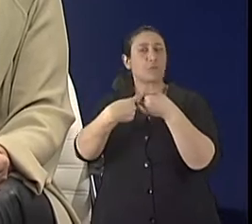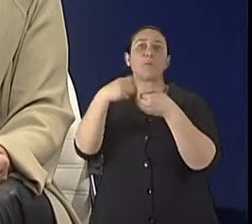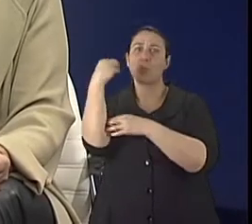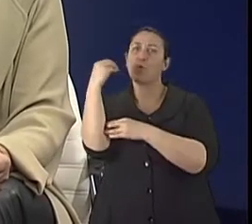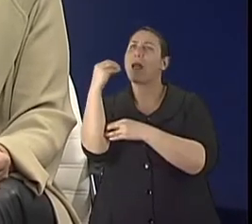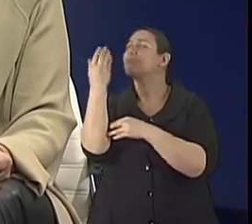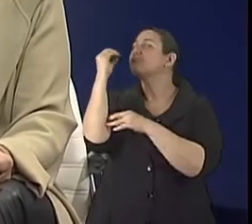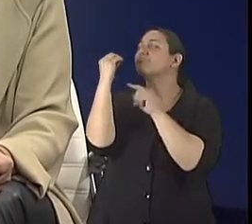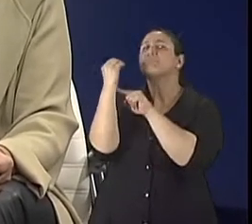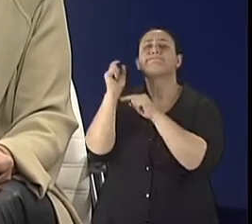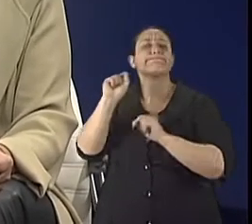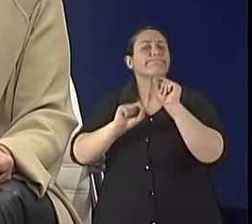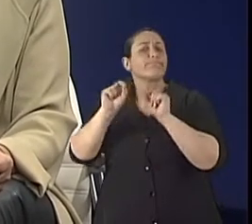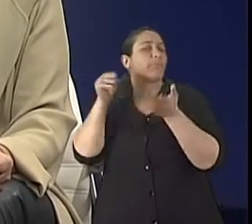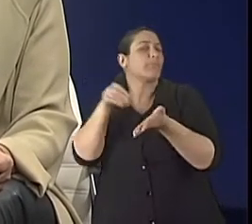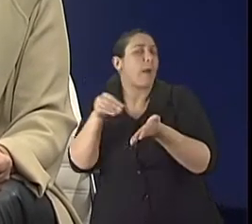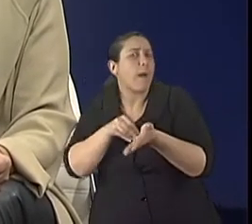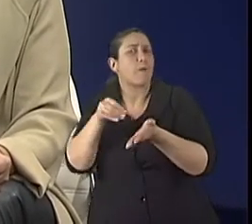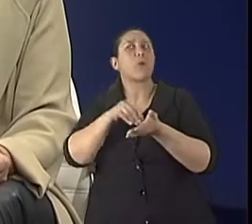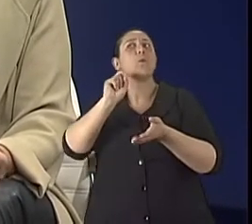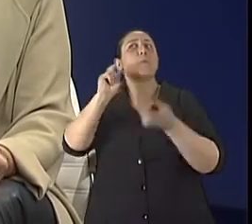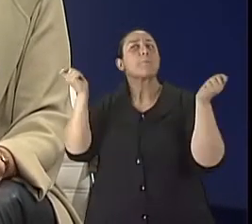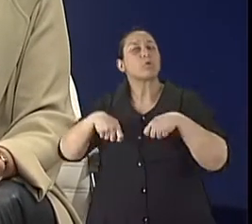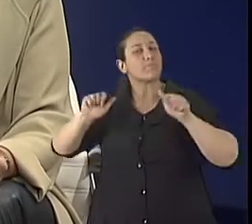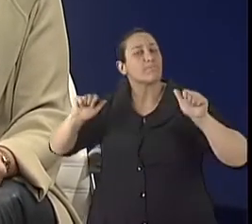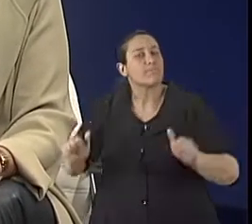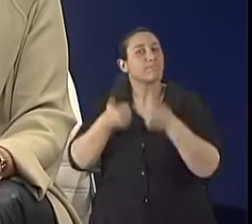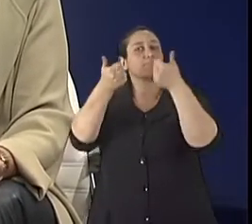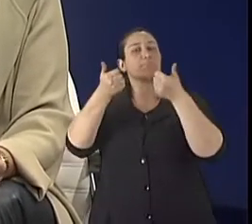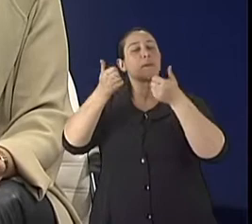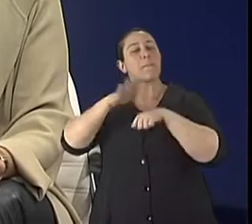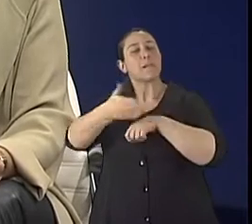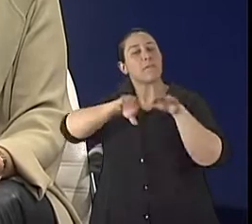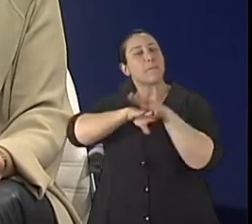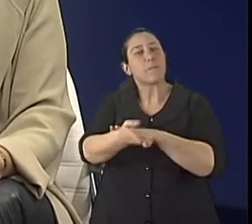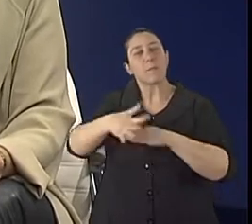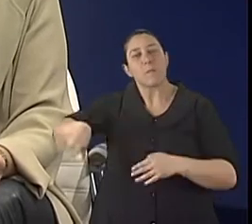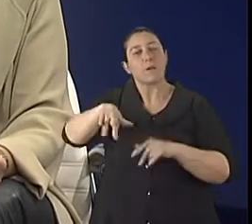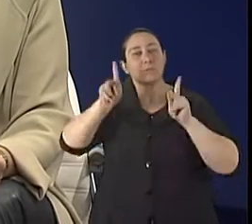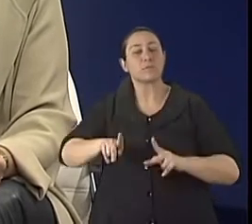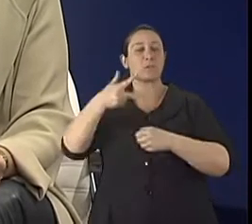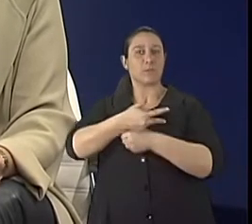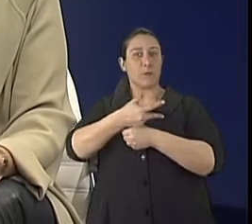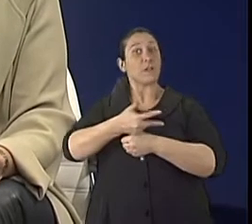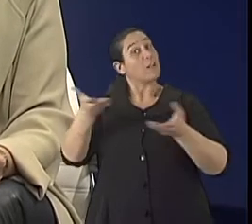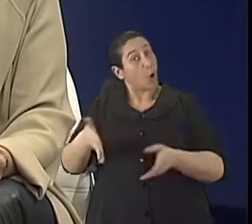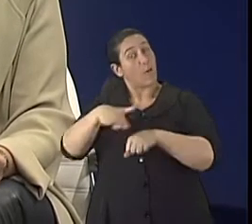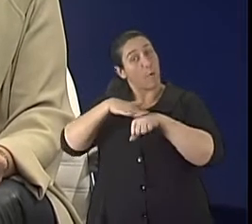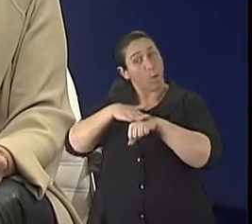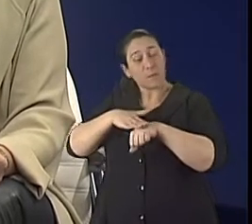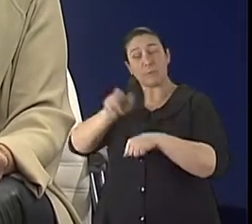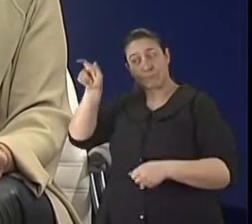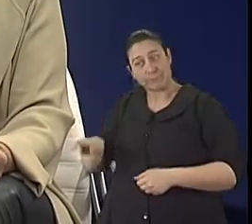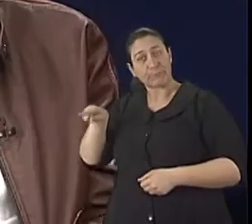né? O que ainda falta deixar a cidade mais adaptável para os idosos? E é sobre isso que a gente vai conversar